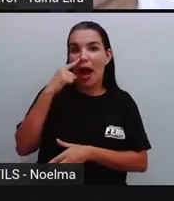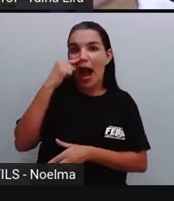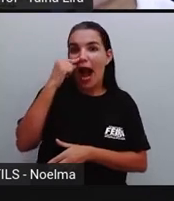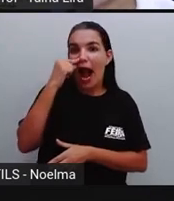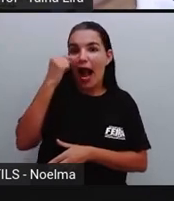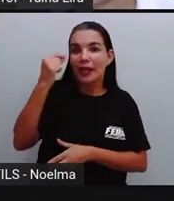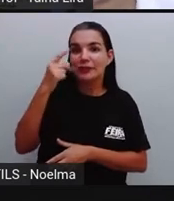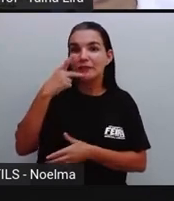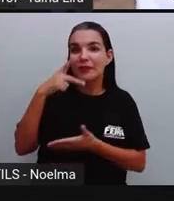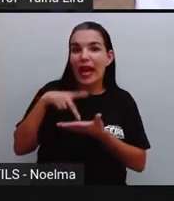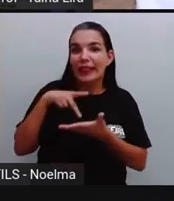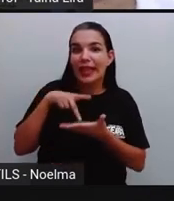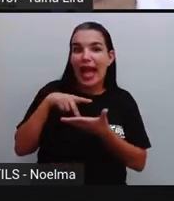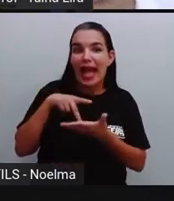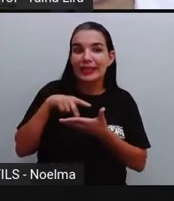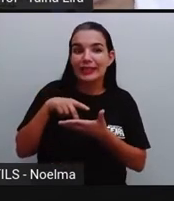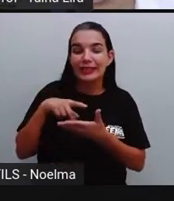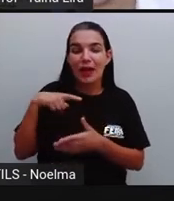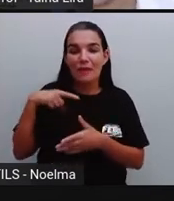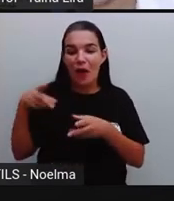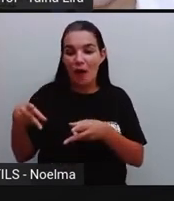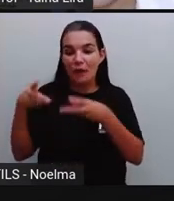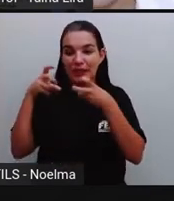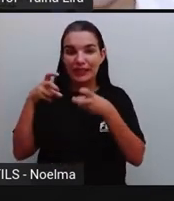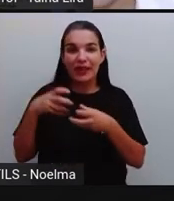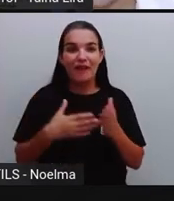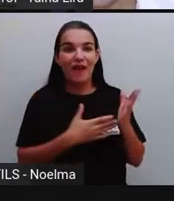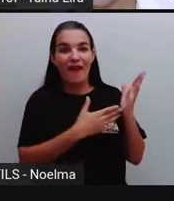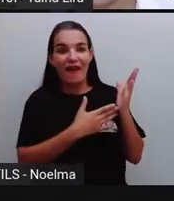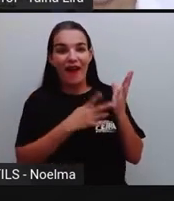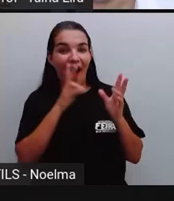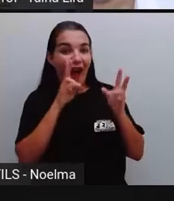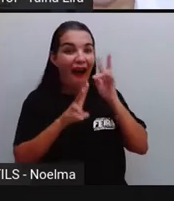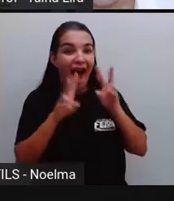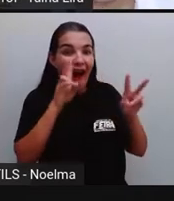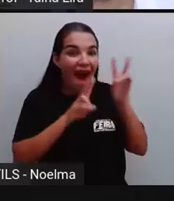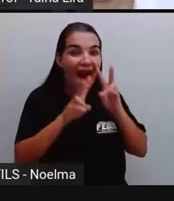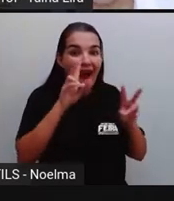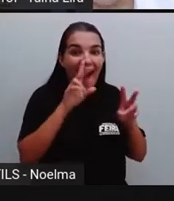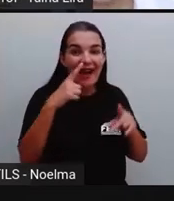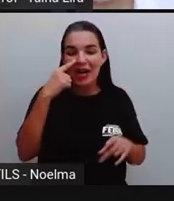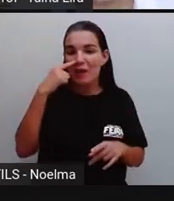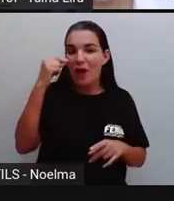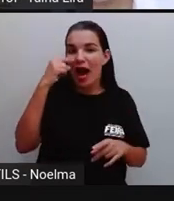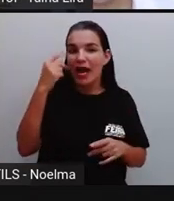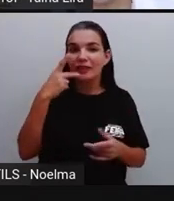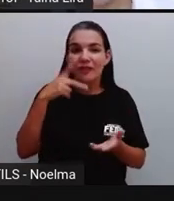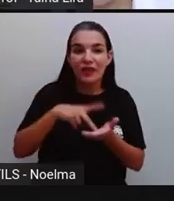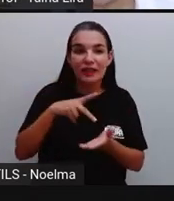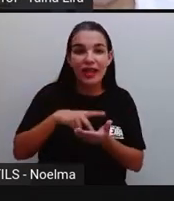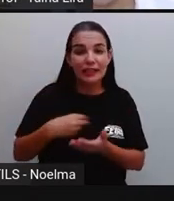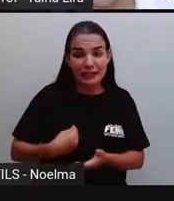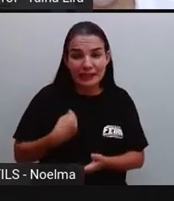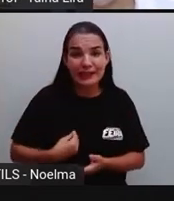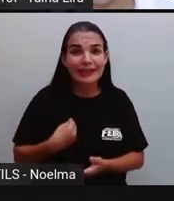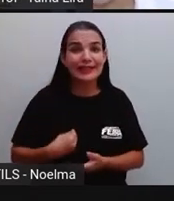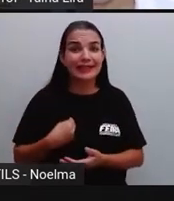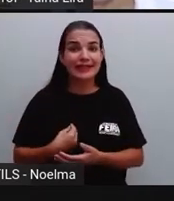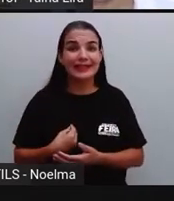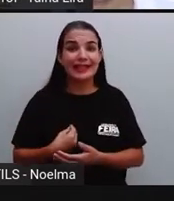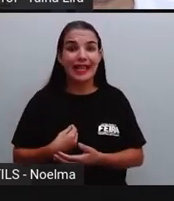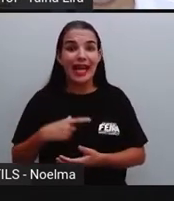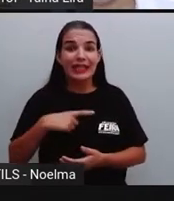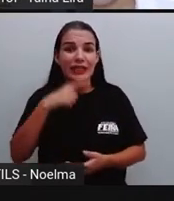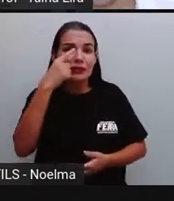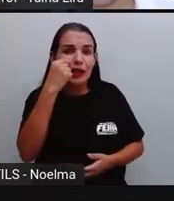verdade para as crianças observarem. Olha lá! O rato de verdade existe mesmo. É